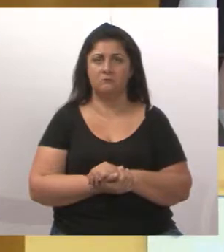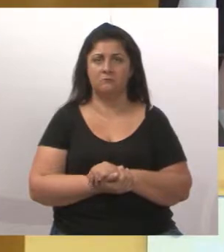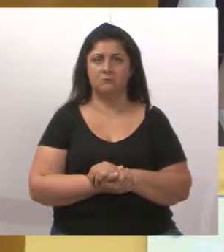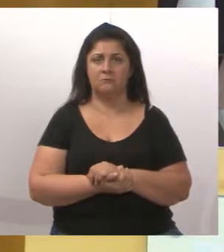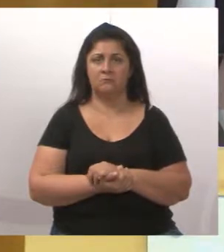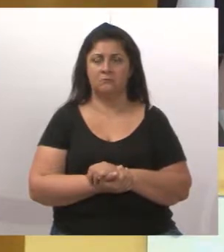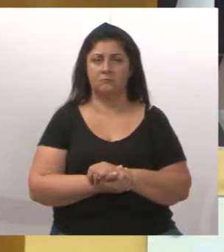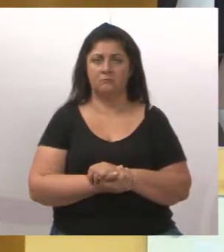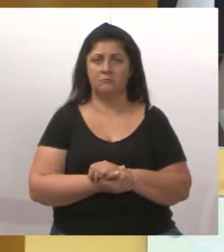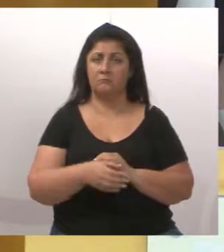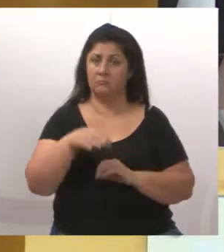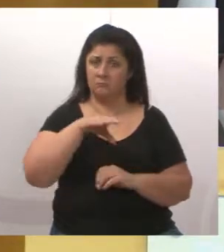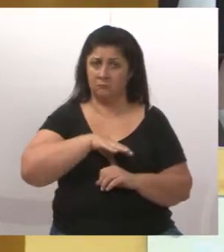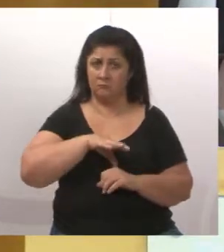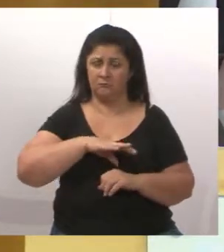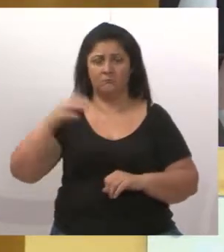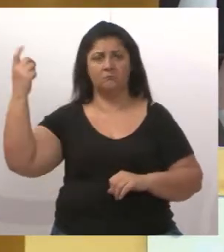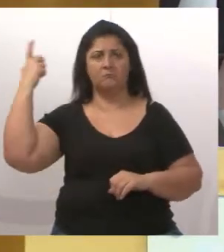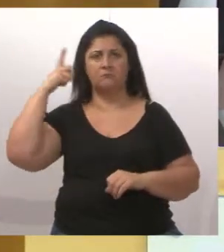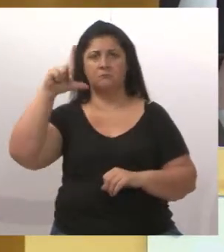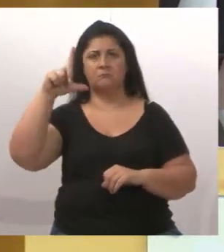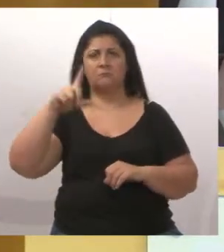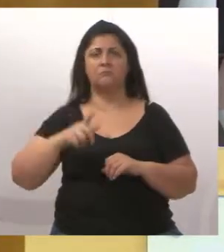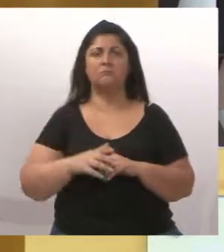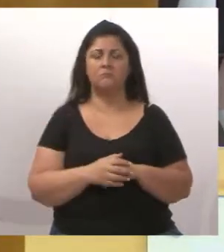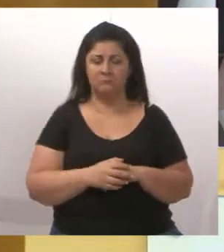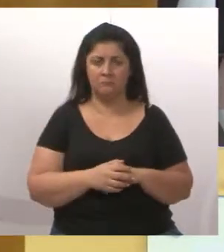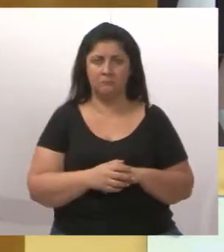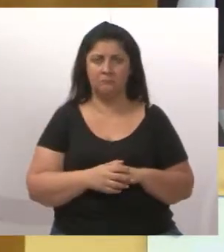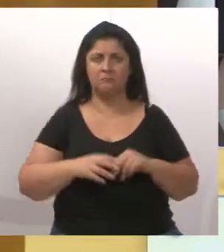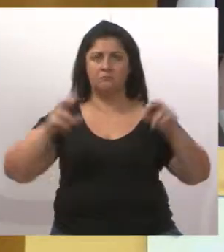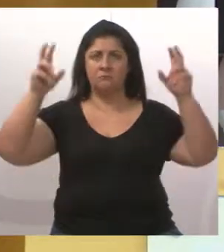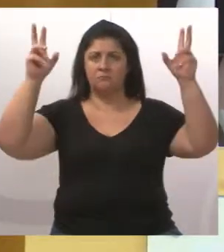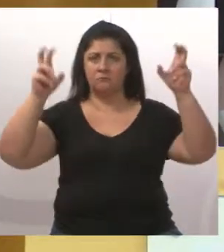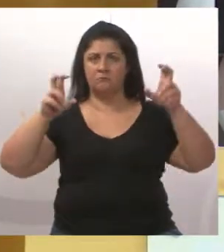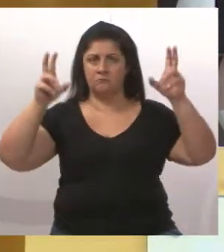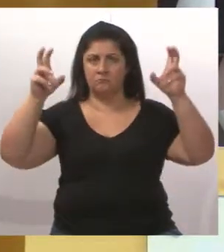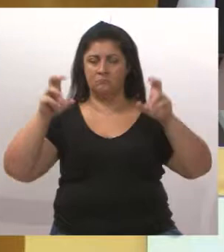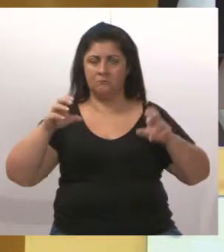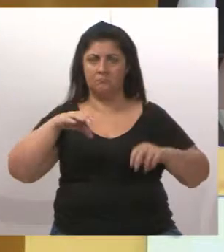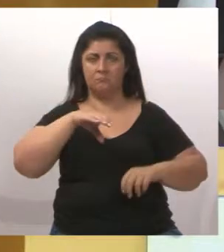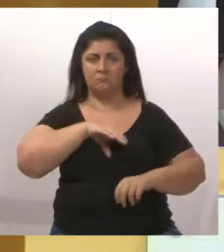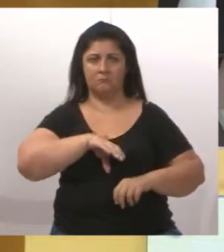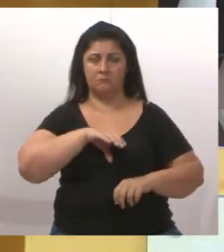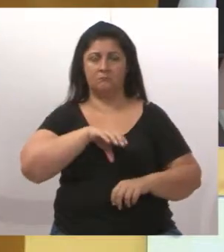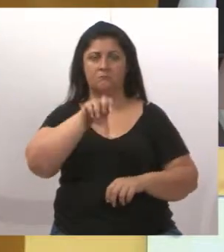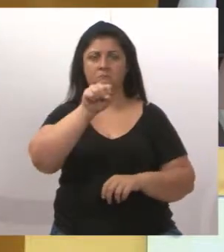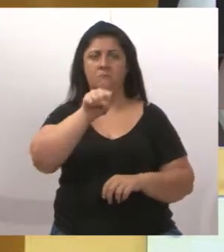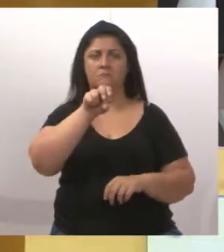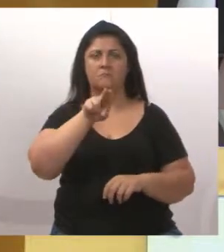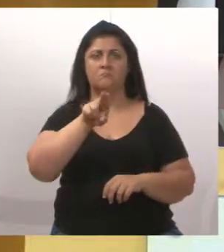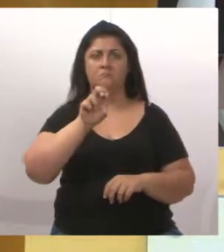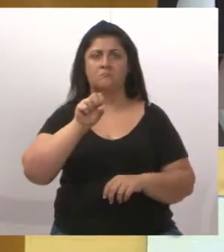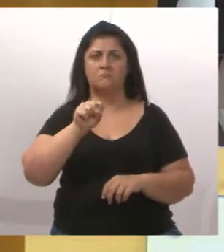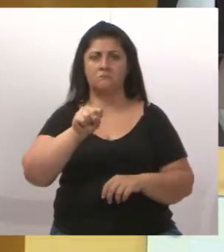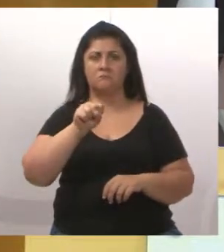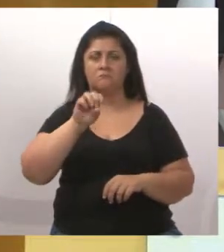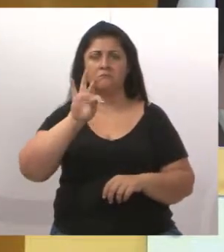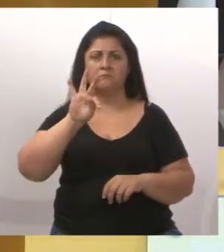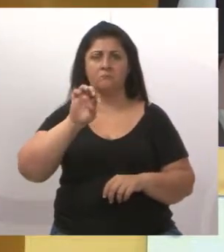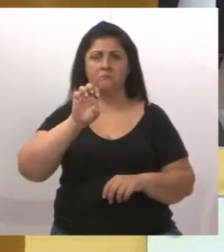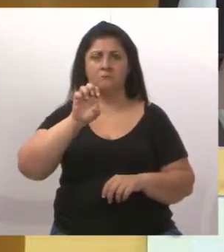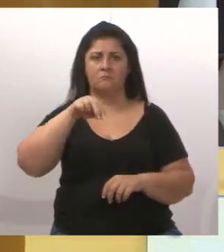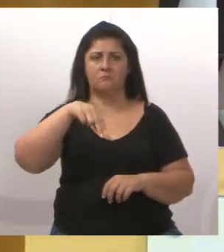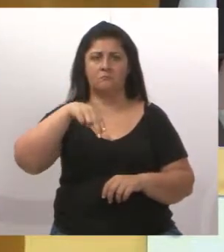Para que uma cidade conquiste esse título de cidade sustentável, não no papel, mas na prática,